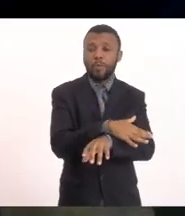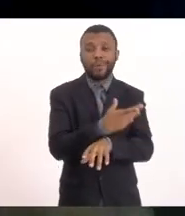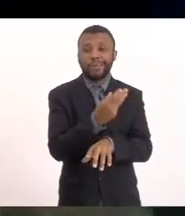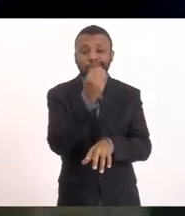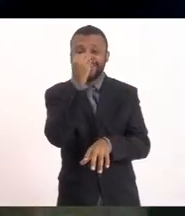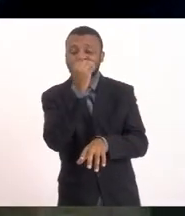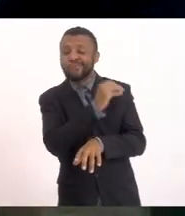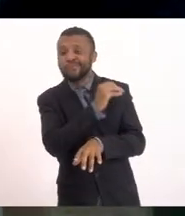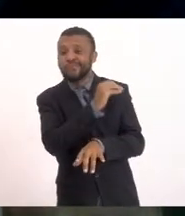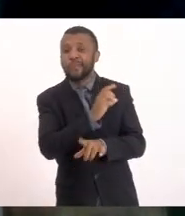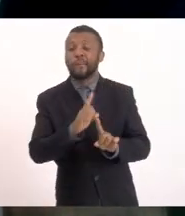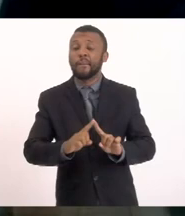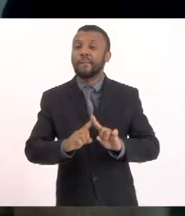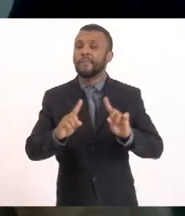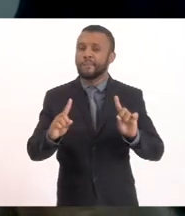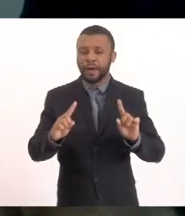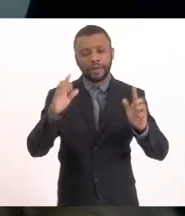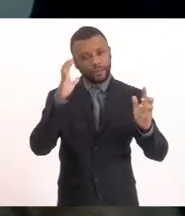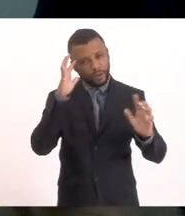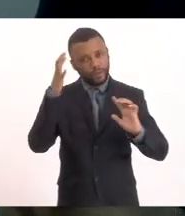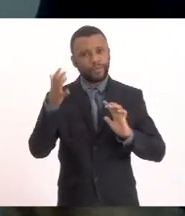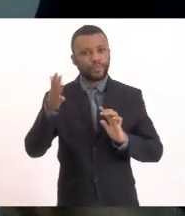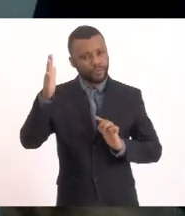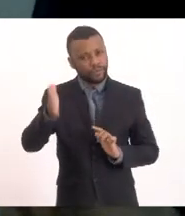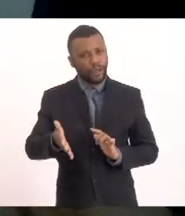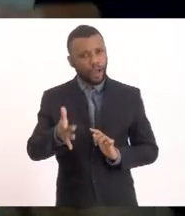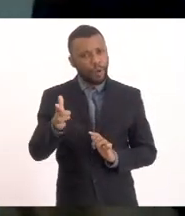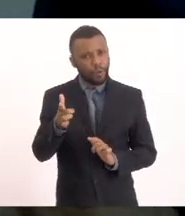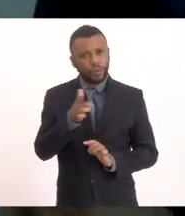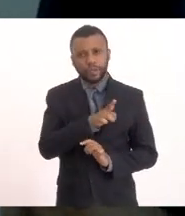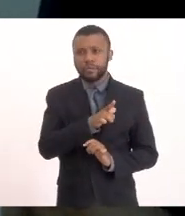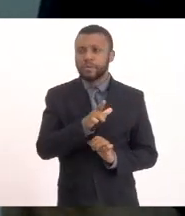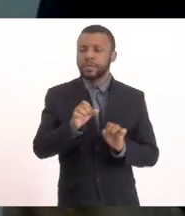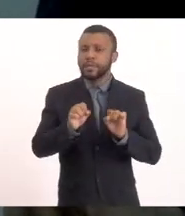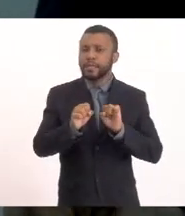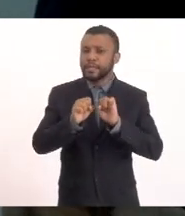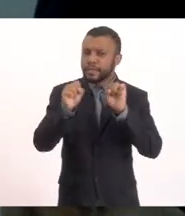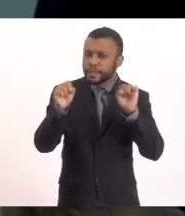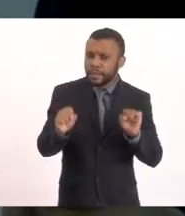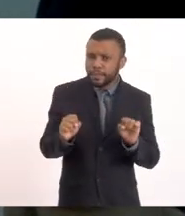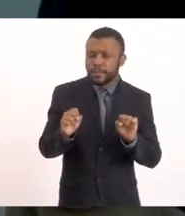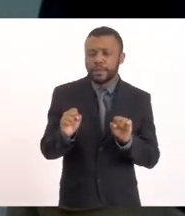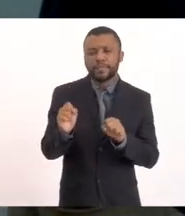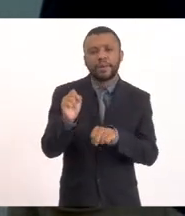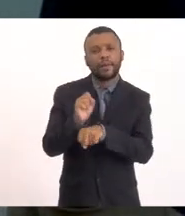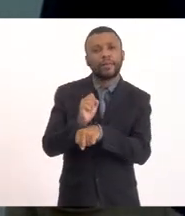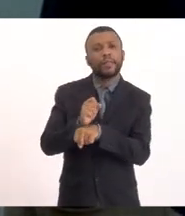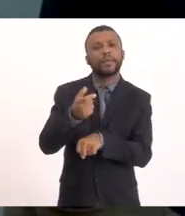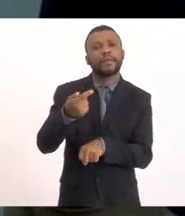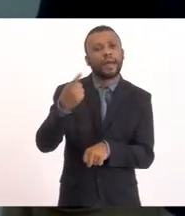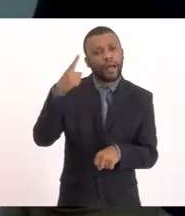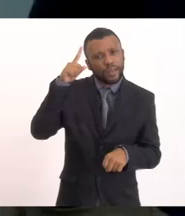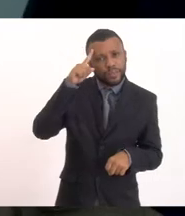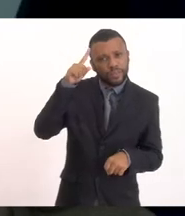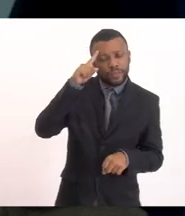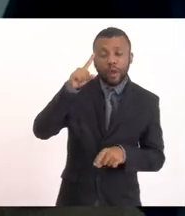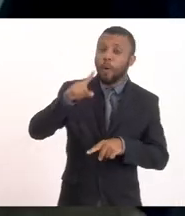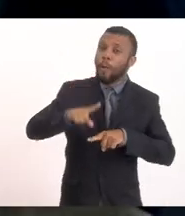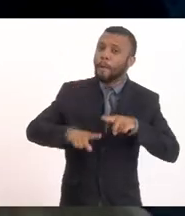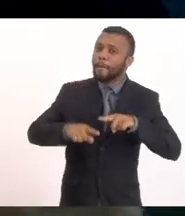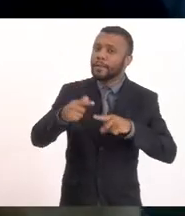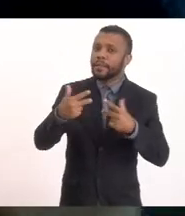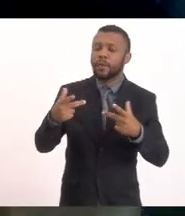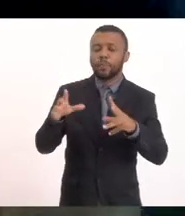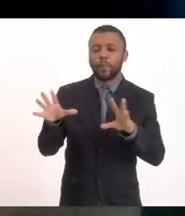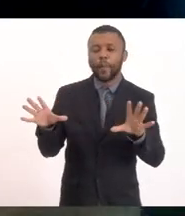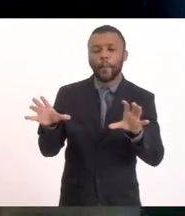Resolvido E A sistemática É que fique Pelo menos sete dias O material secando Para a gente Que